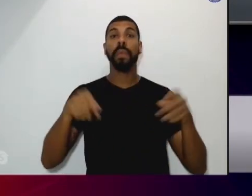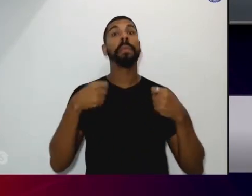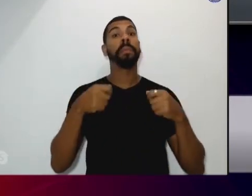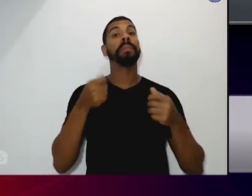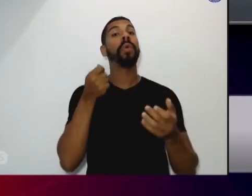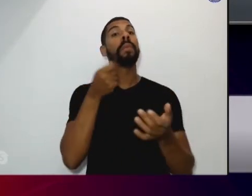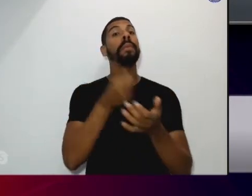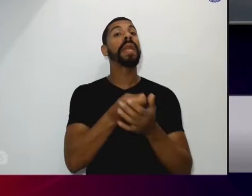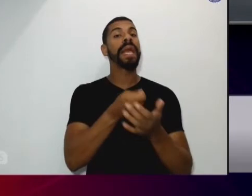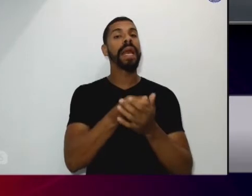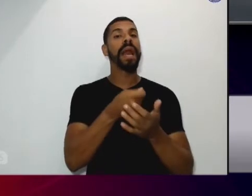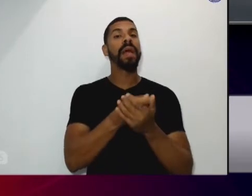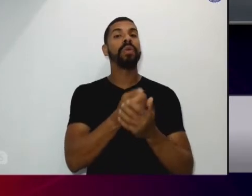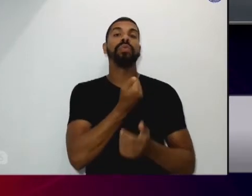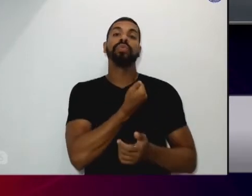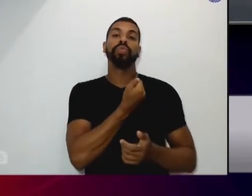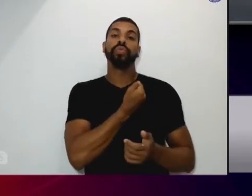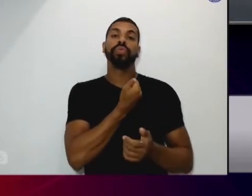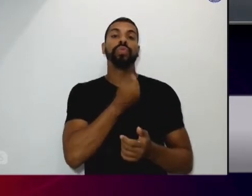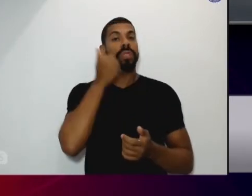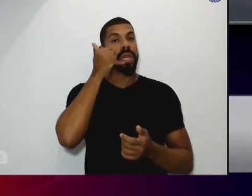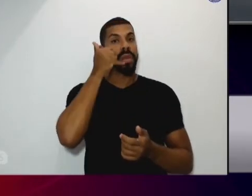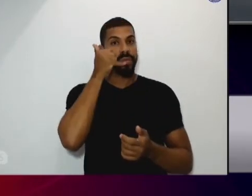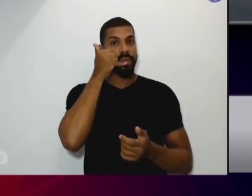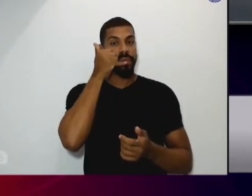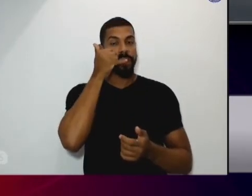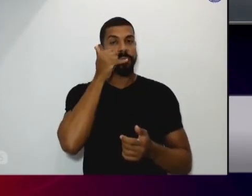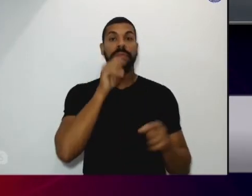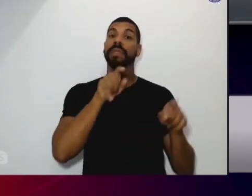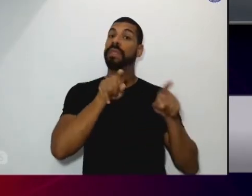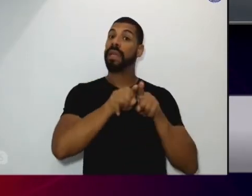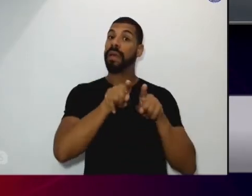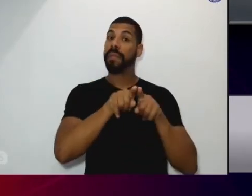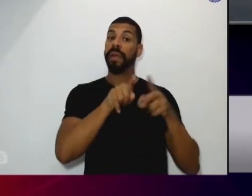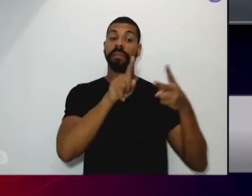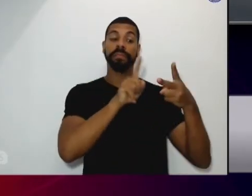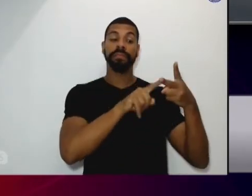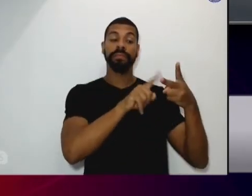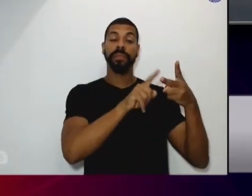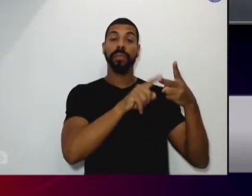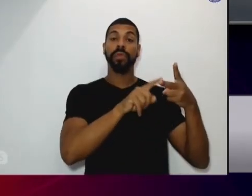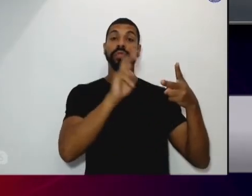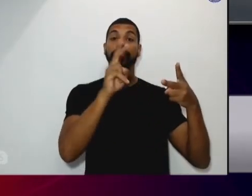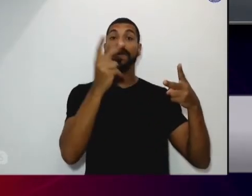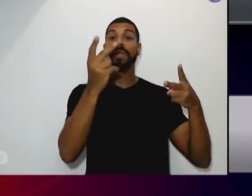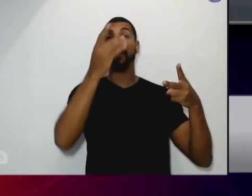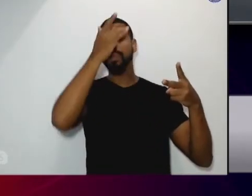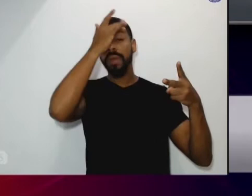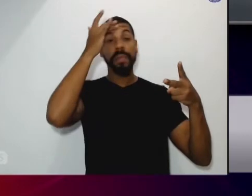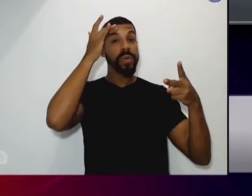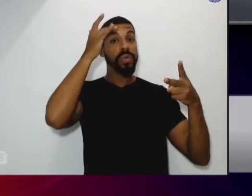com quem está pedindo ajuda e também o número de telefone de uma segunda pessoa que é aquilo que eu falei o responsável por ele